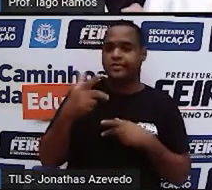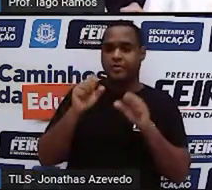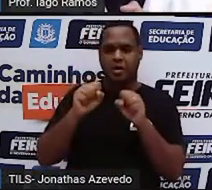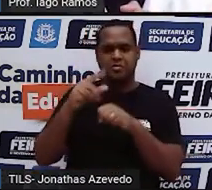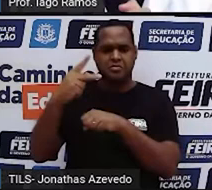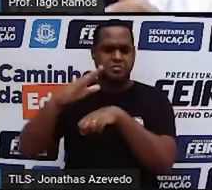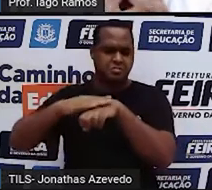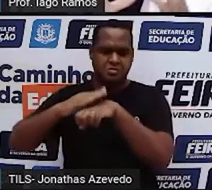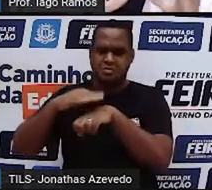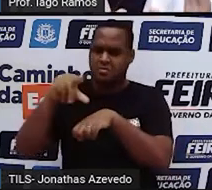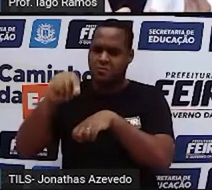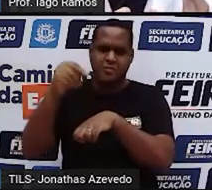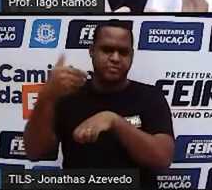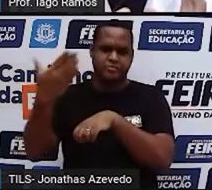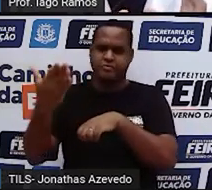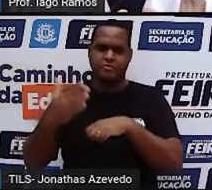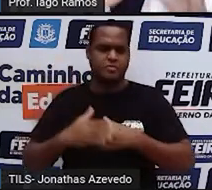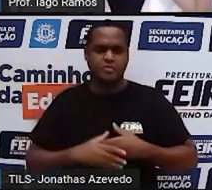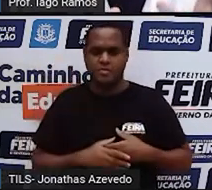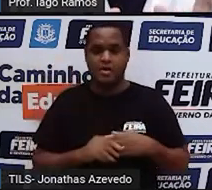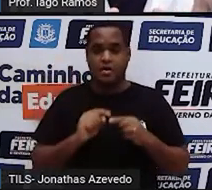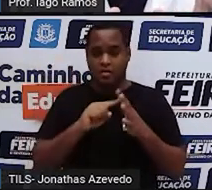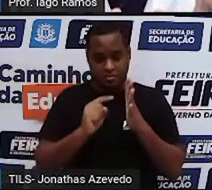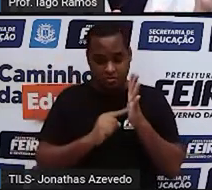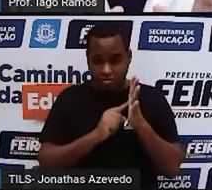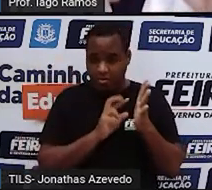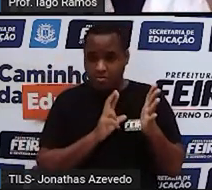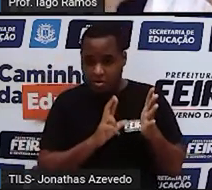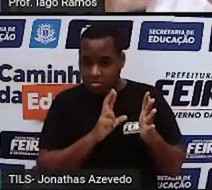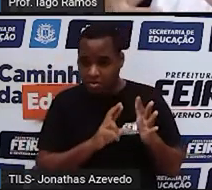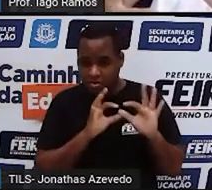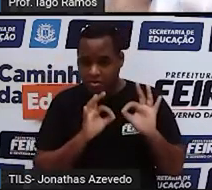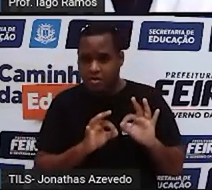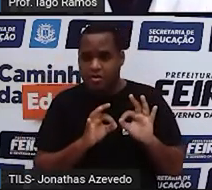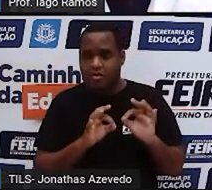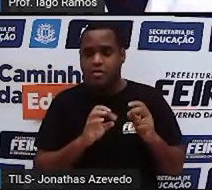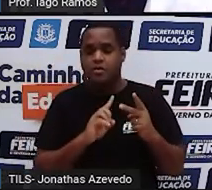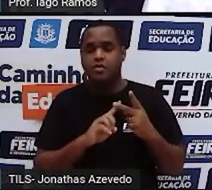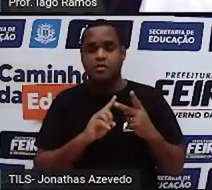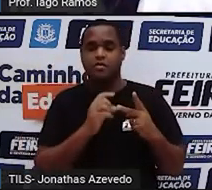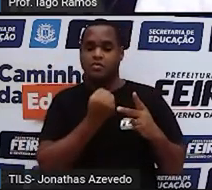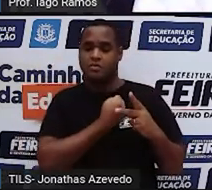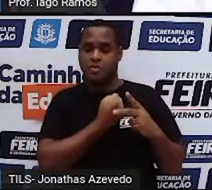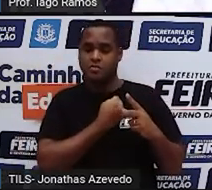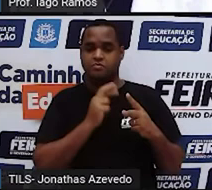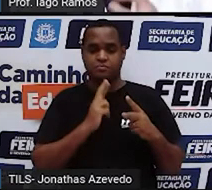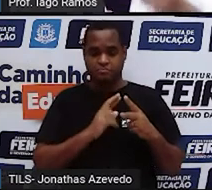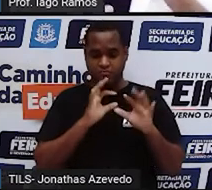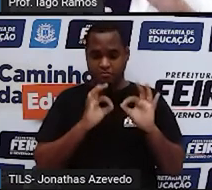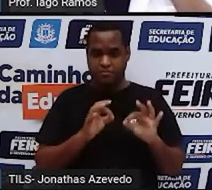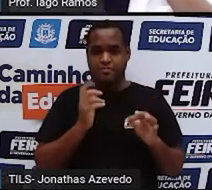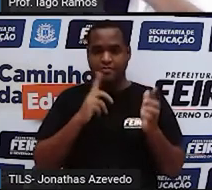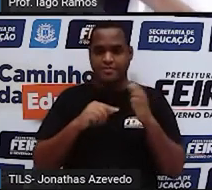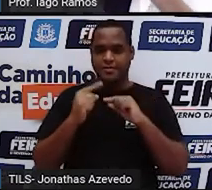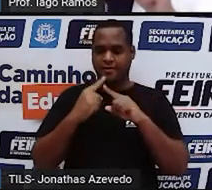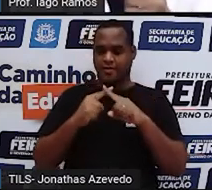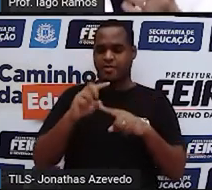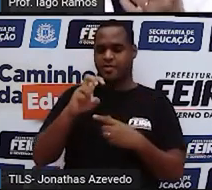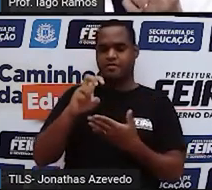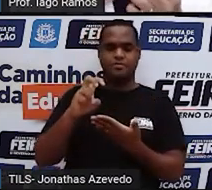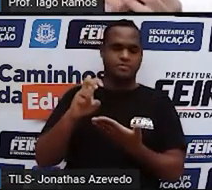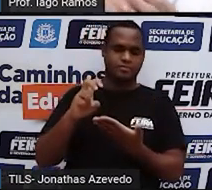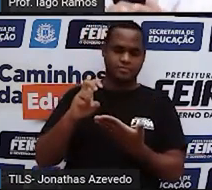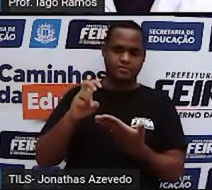um. Digitou na calculadora. Esse número que você digitou, você vai fazer vezes 5.